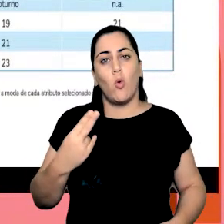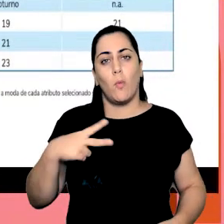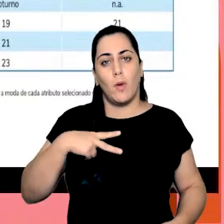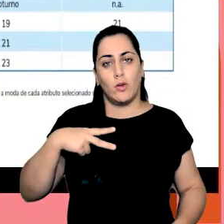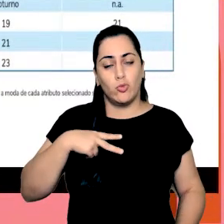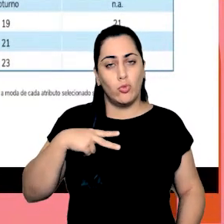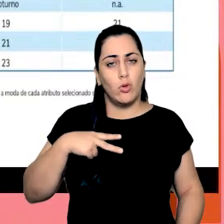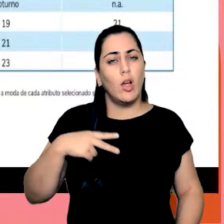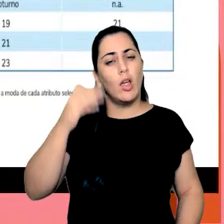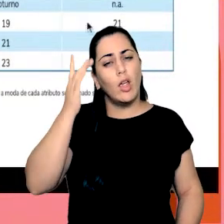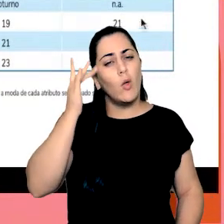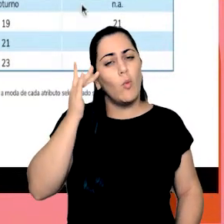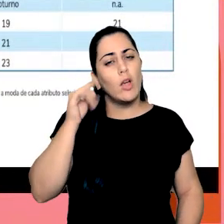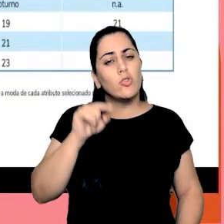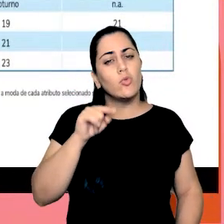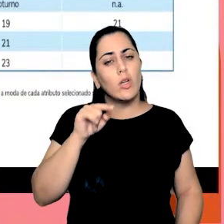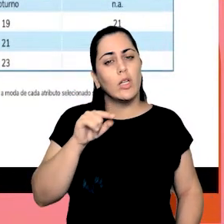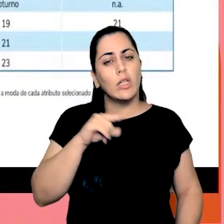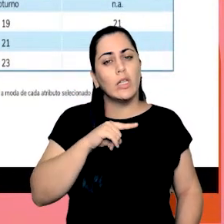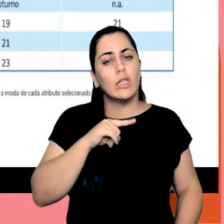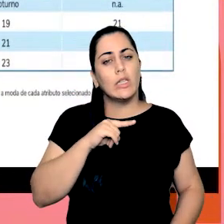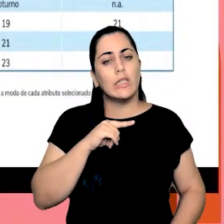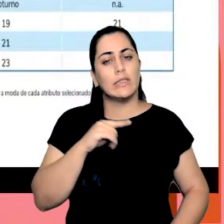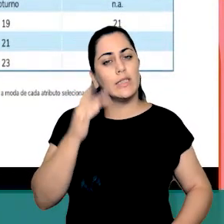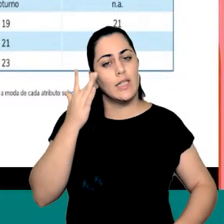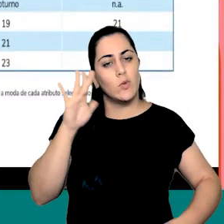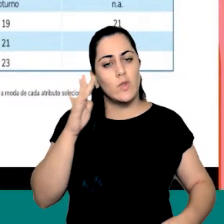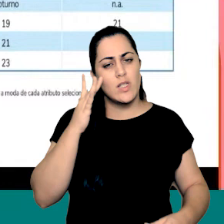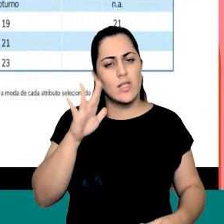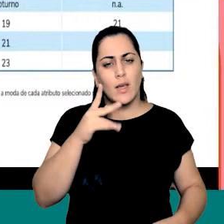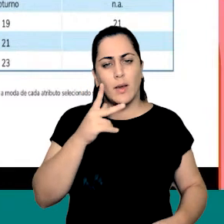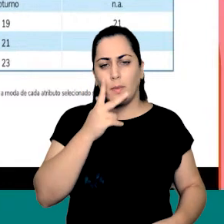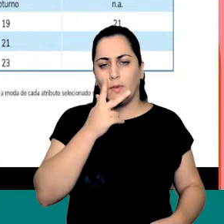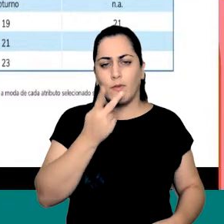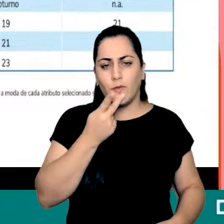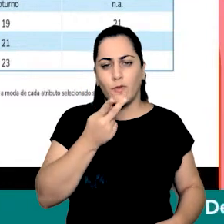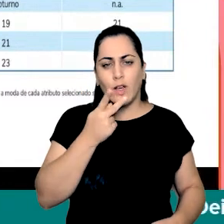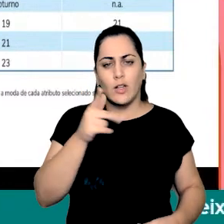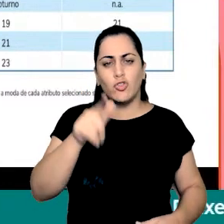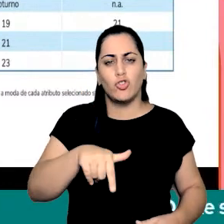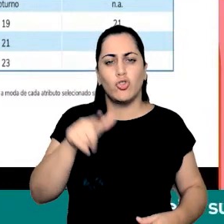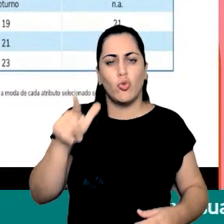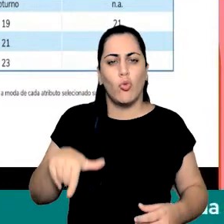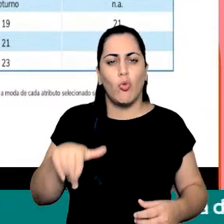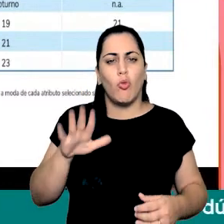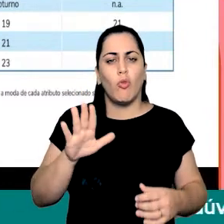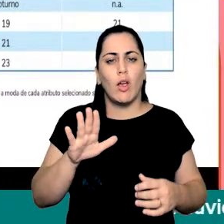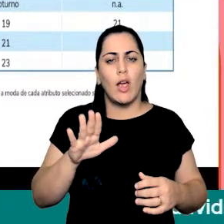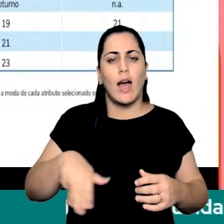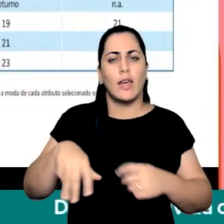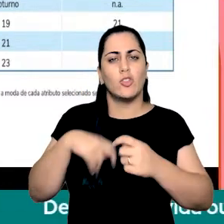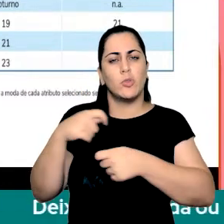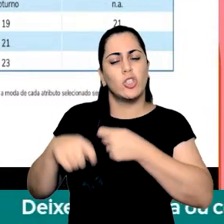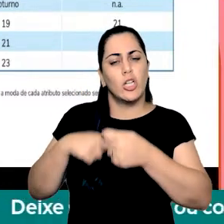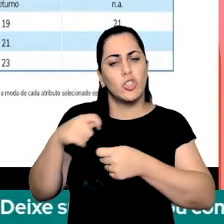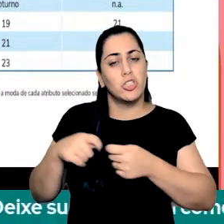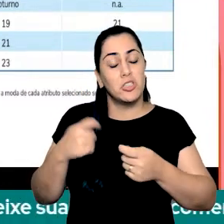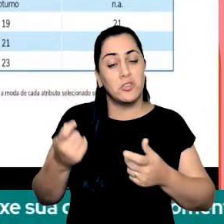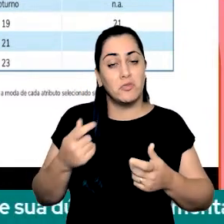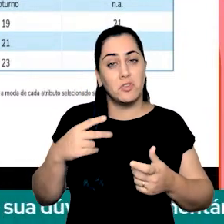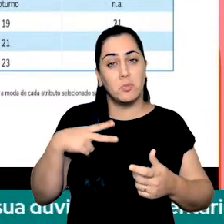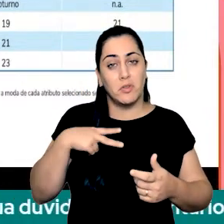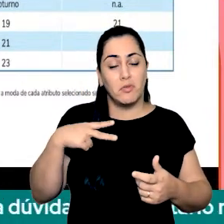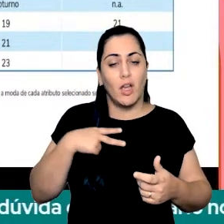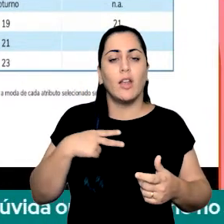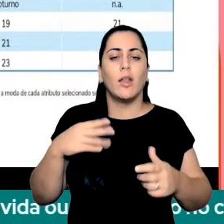acredito que deva ter tido algum, não sei, que está repetindo privado e privada na categoria administrativa, como também nos